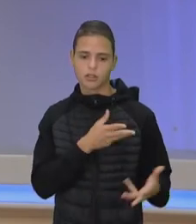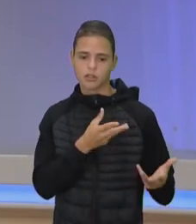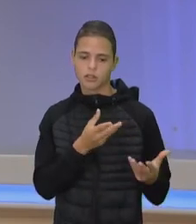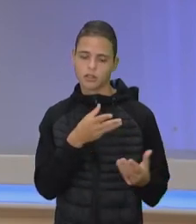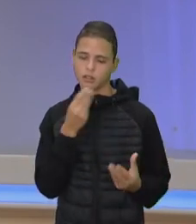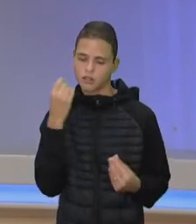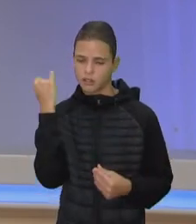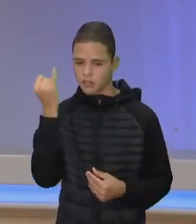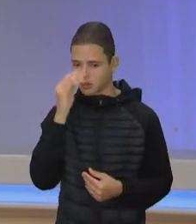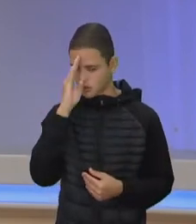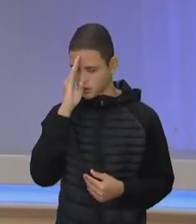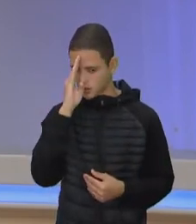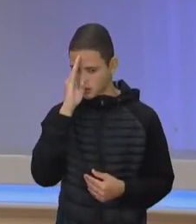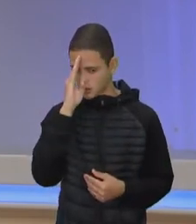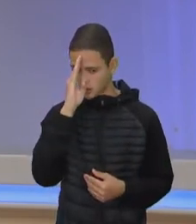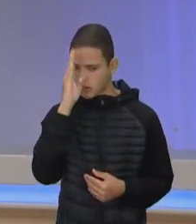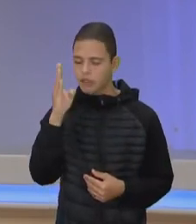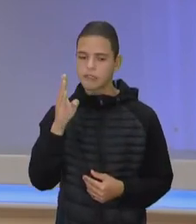importante